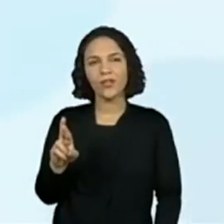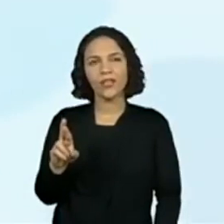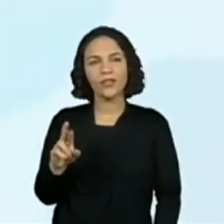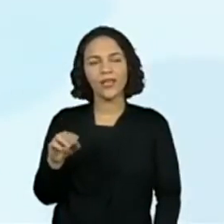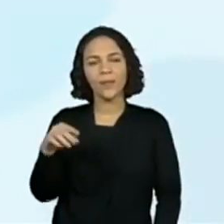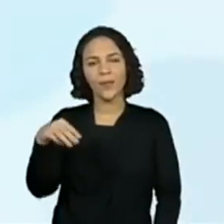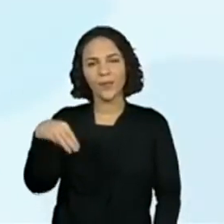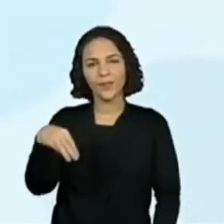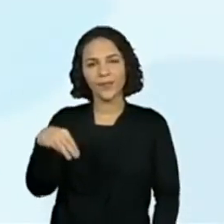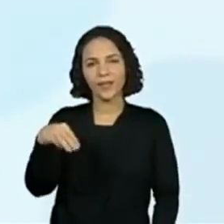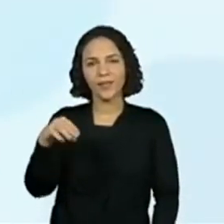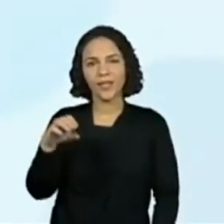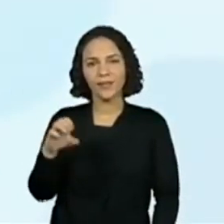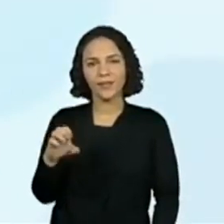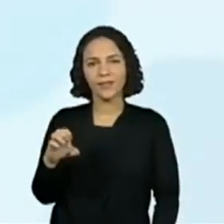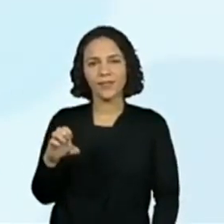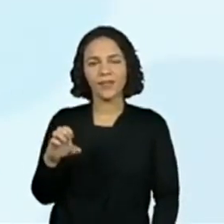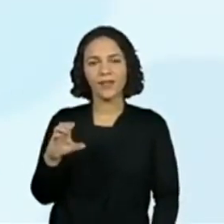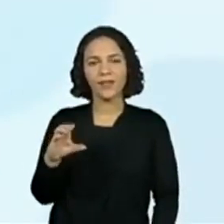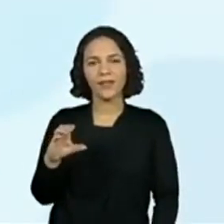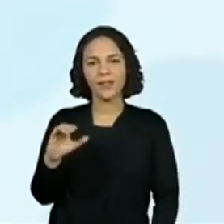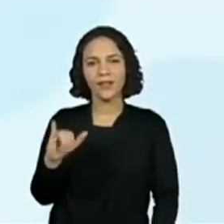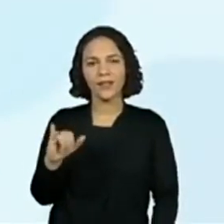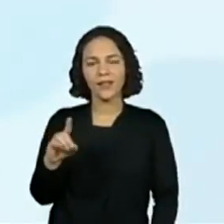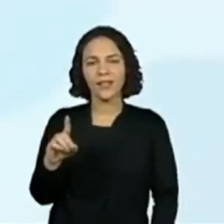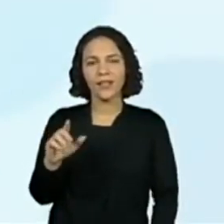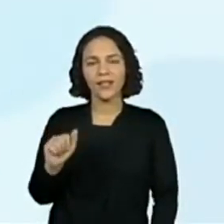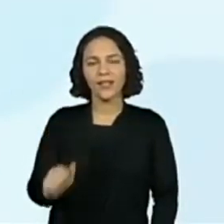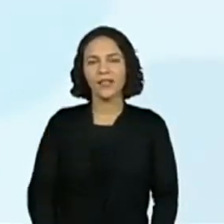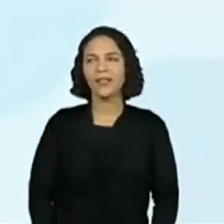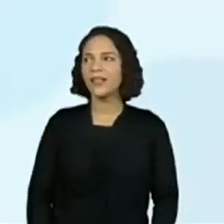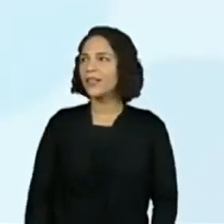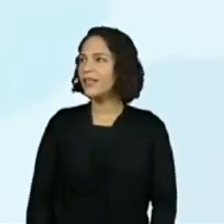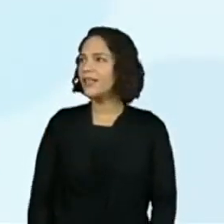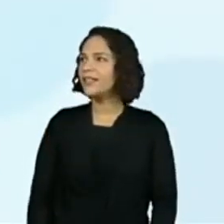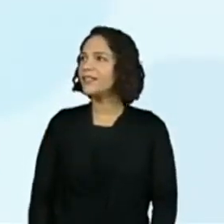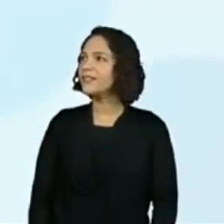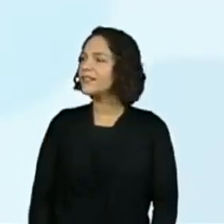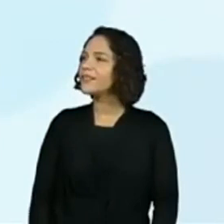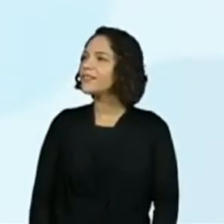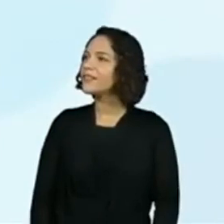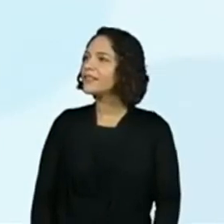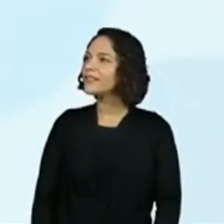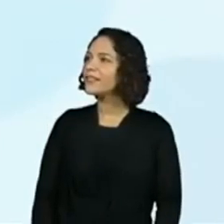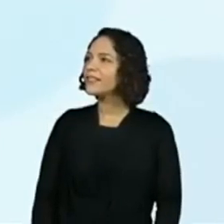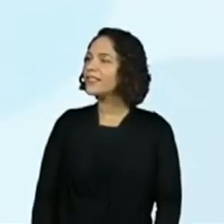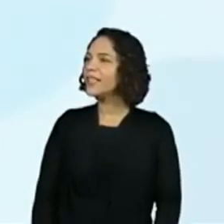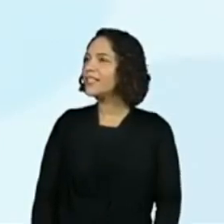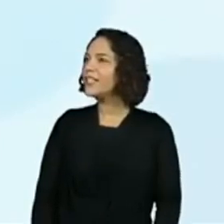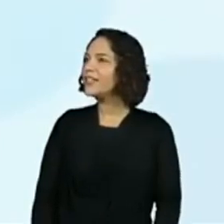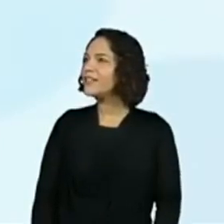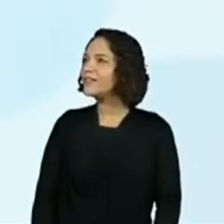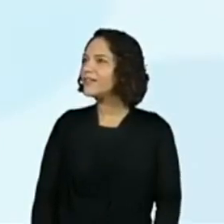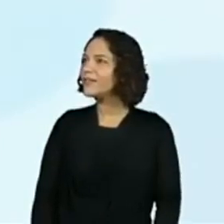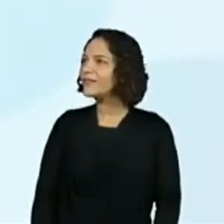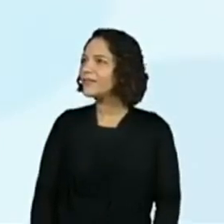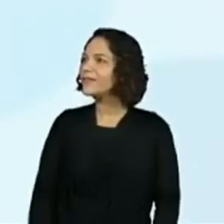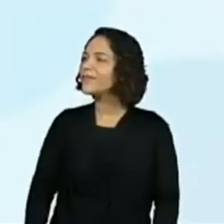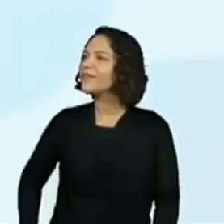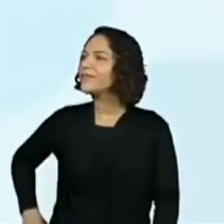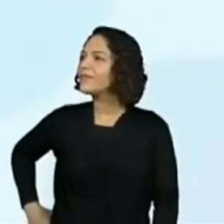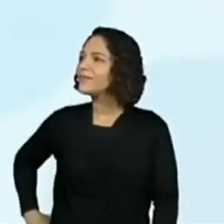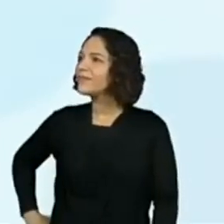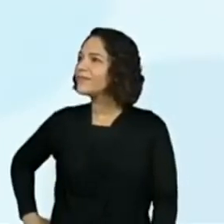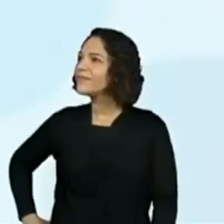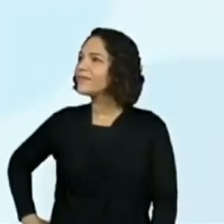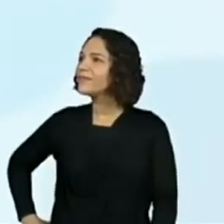Dor. A Bela. Dor. Dor. Ó. A dor.